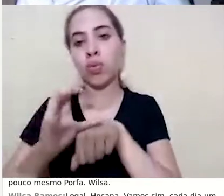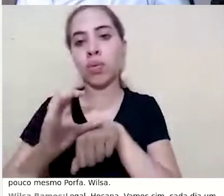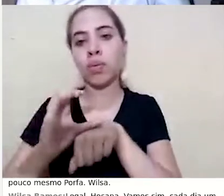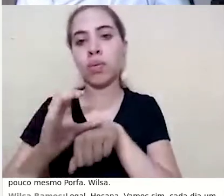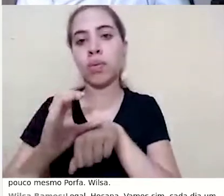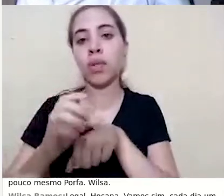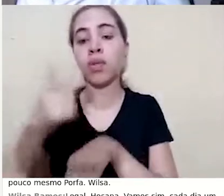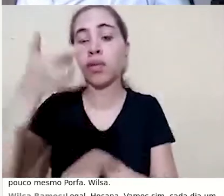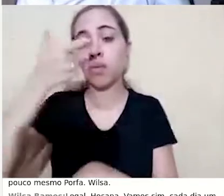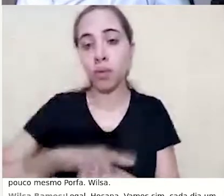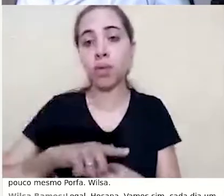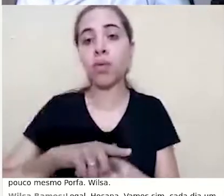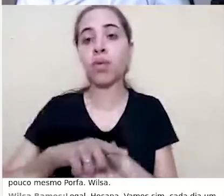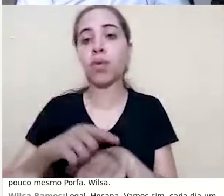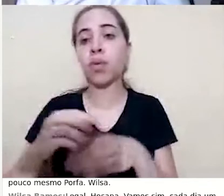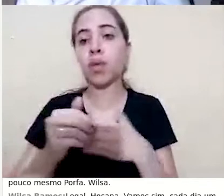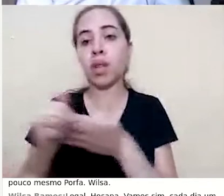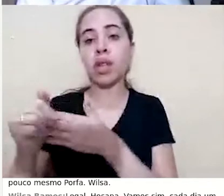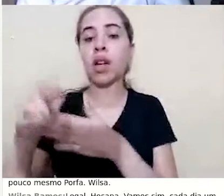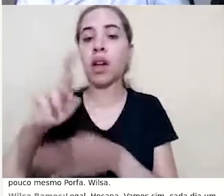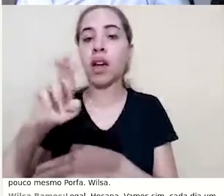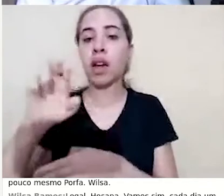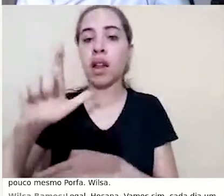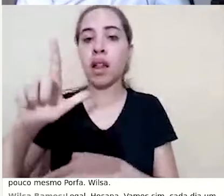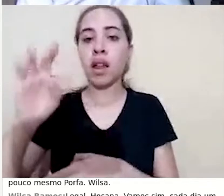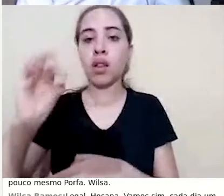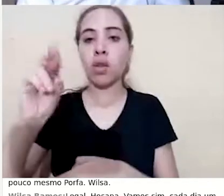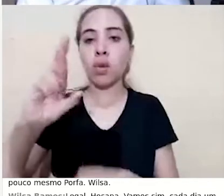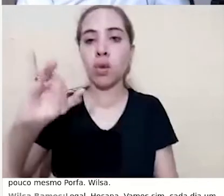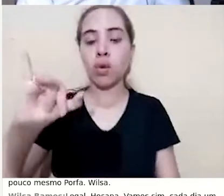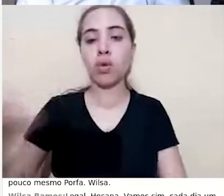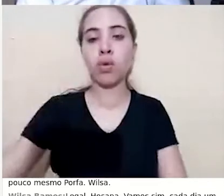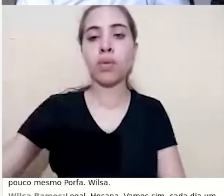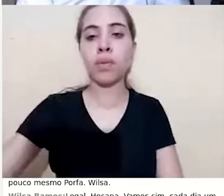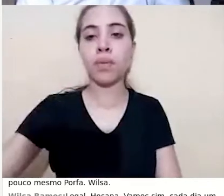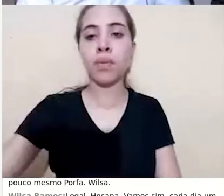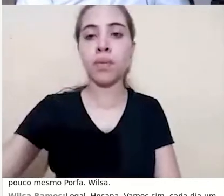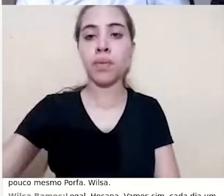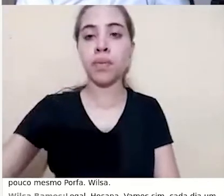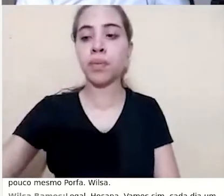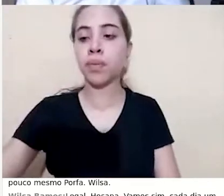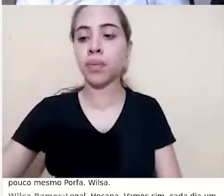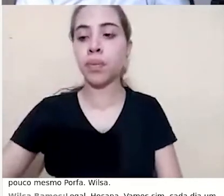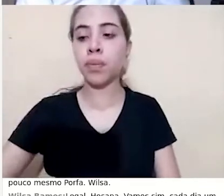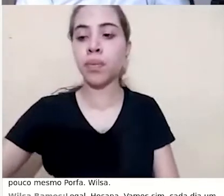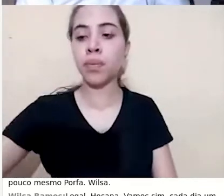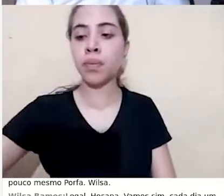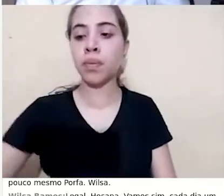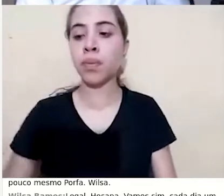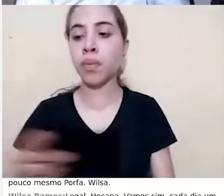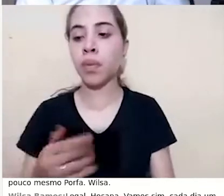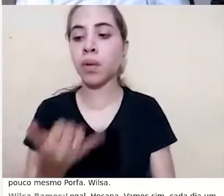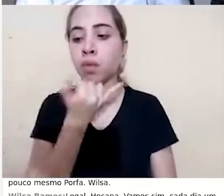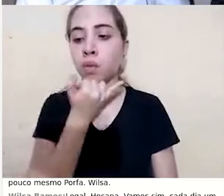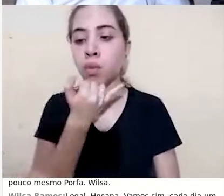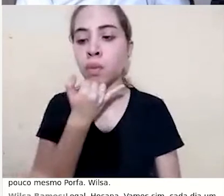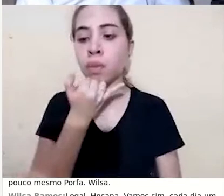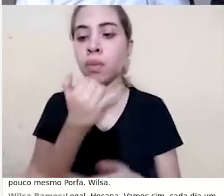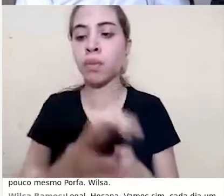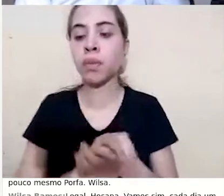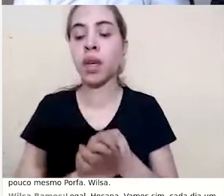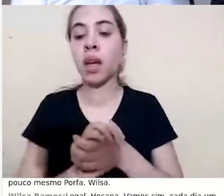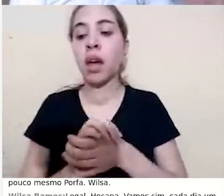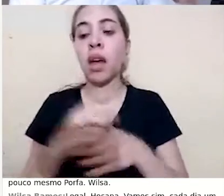novo na guia relatórios, nos gráficos de análise, perdão, na guia relatórios,